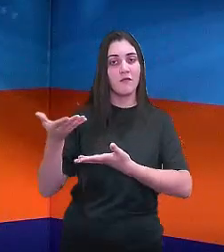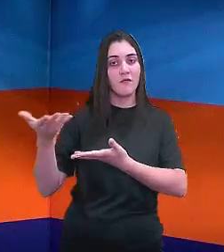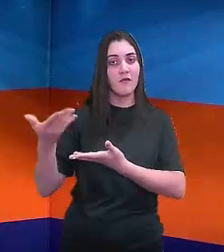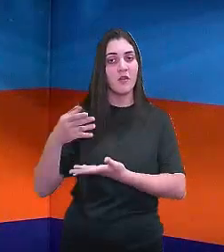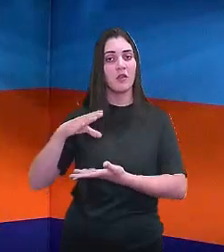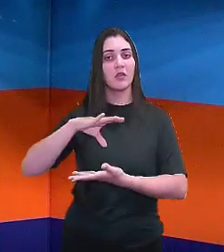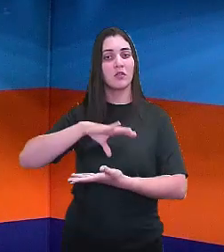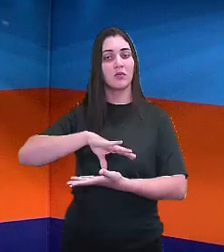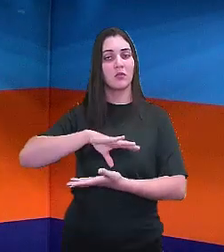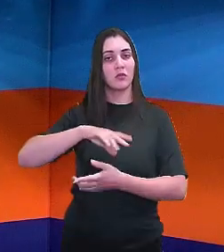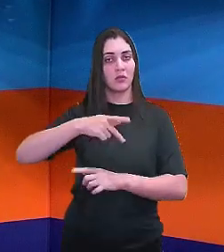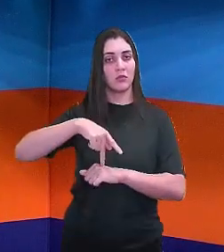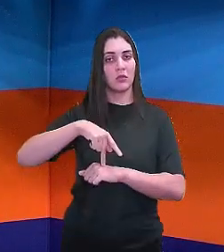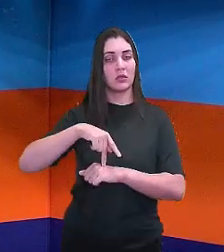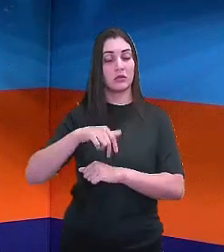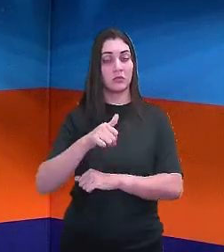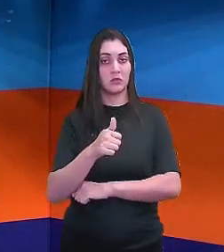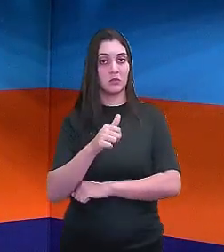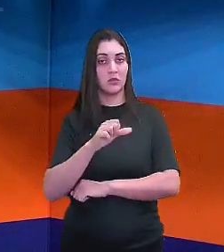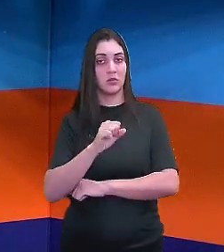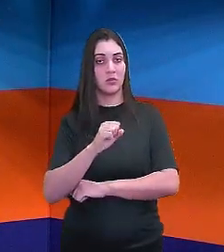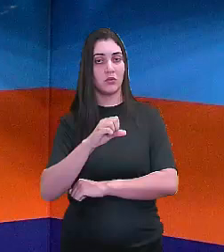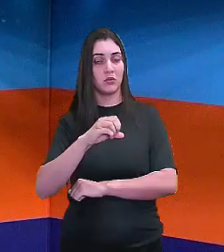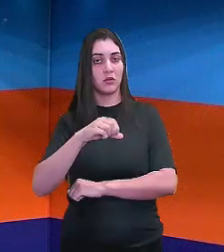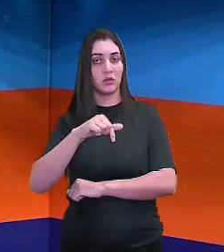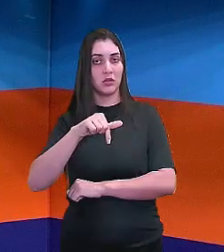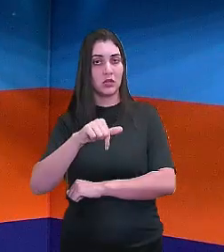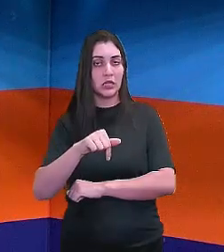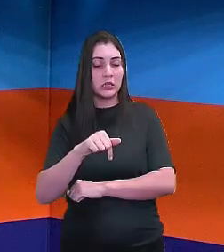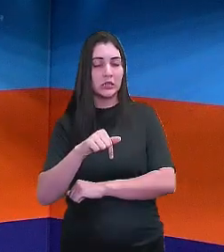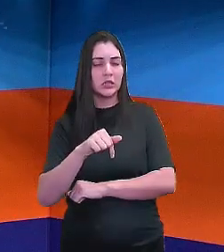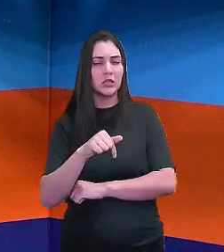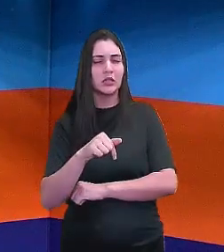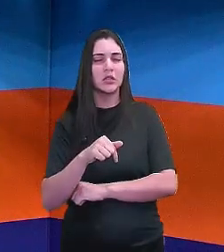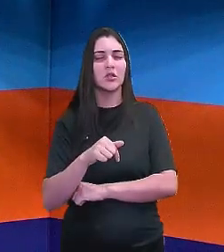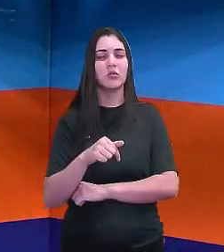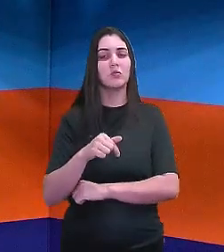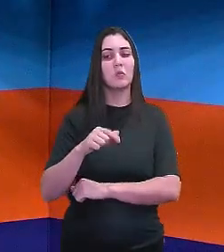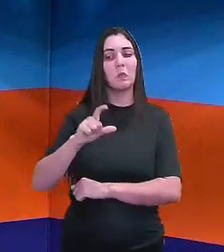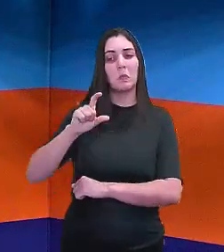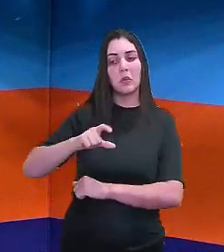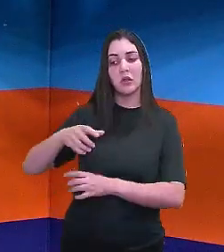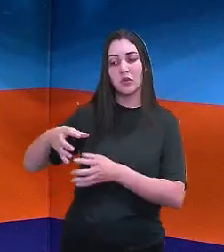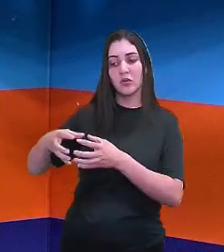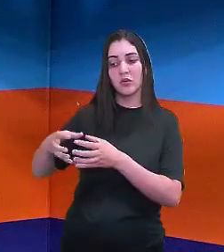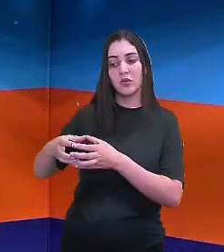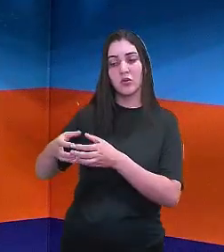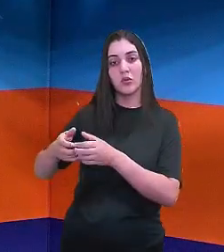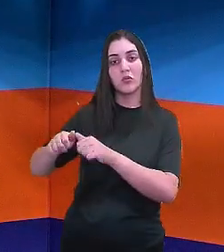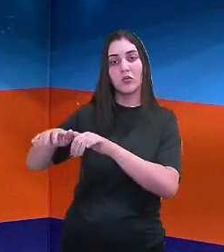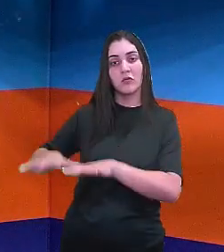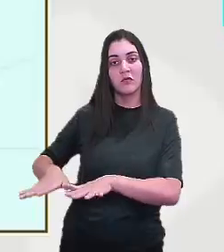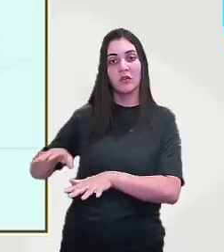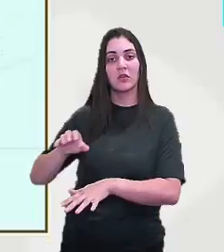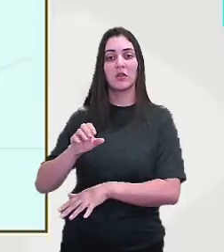1807, e a porta, parte da frota, porta em Salvador, em